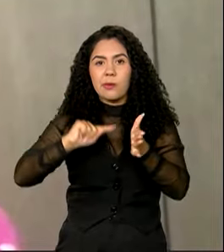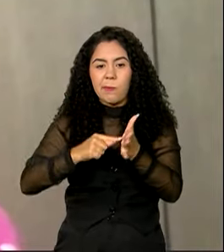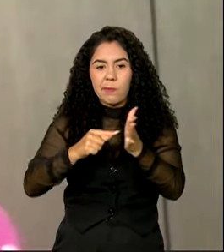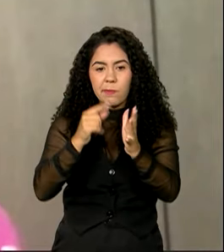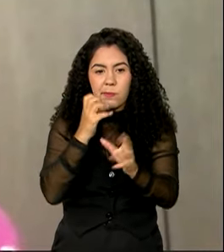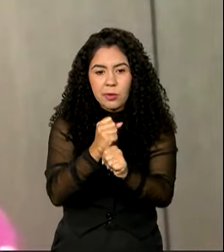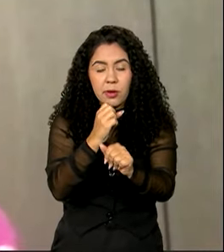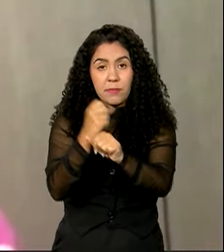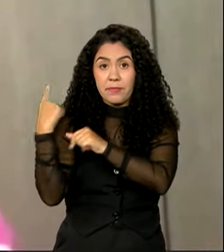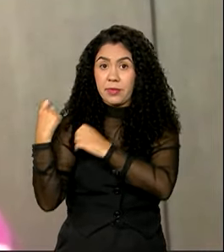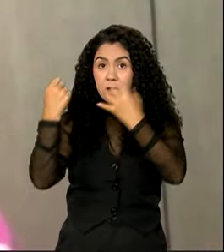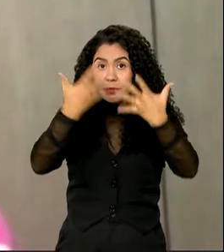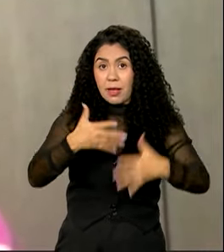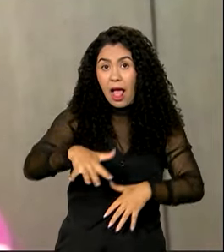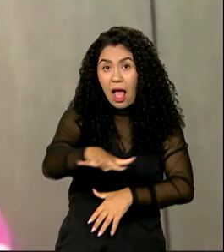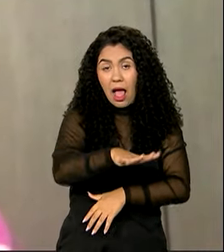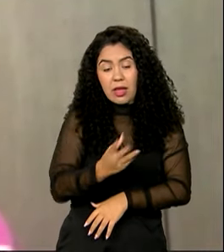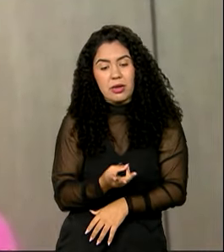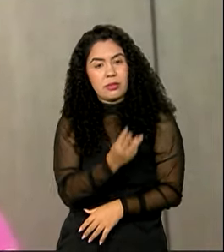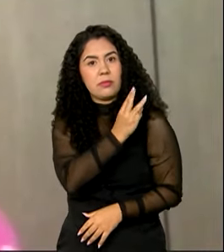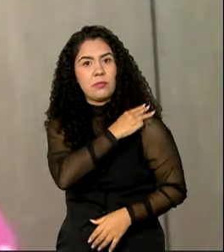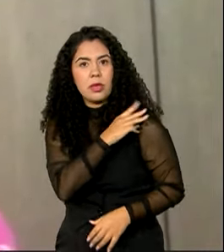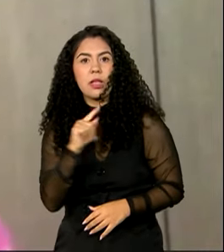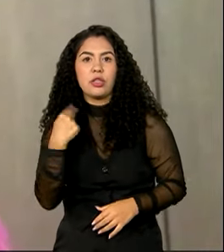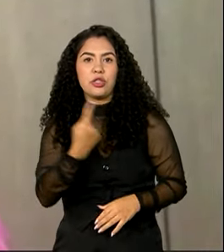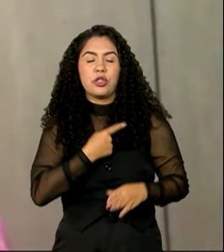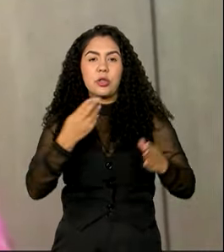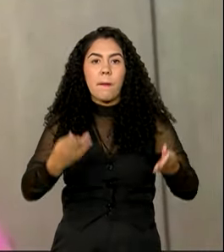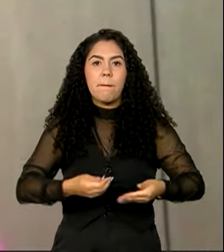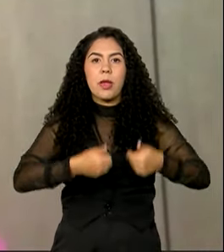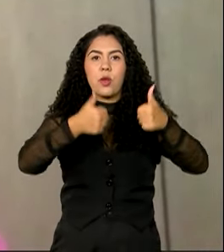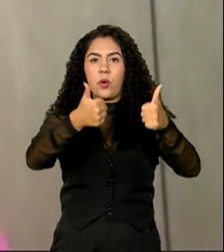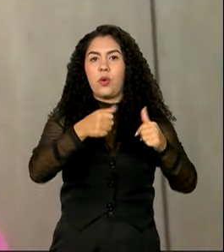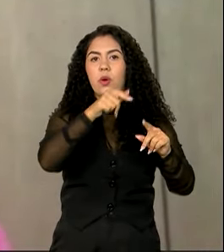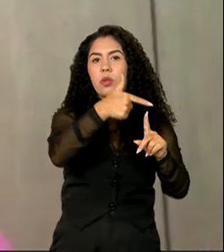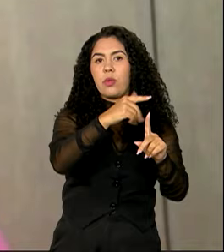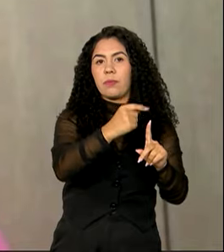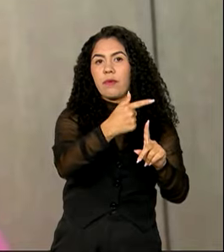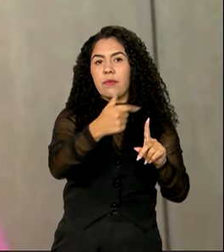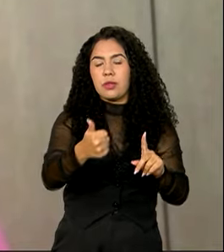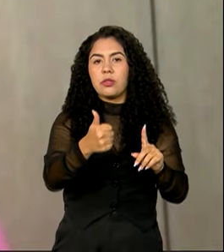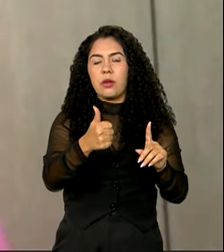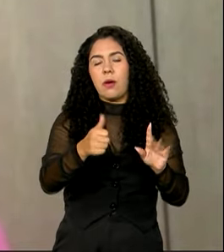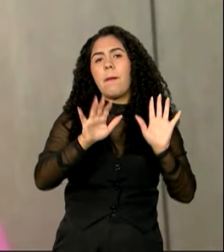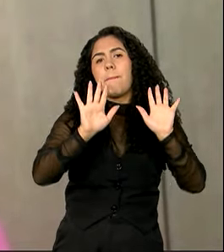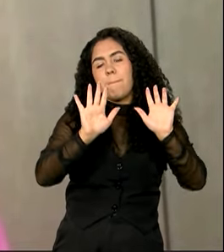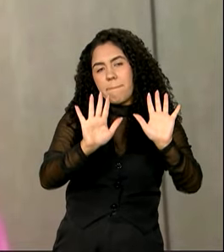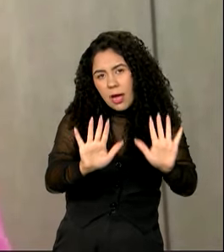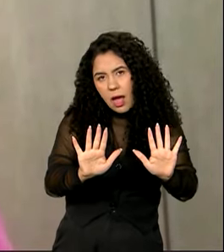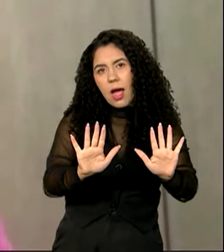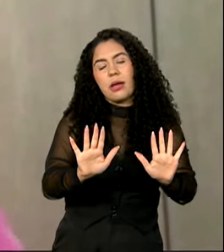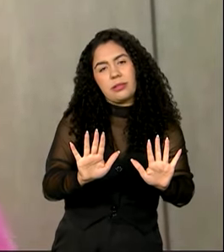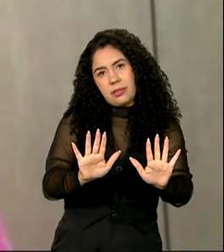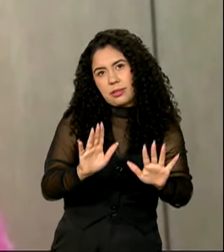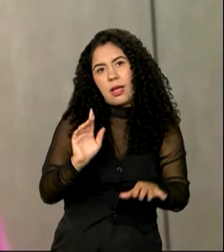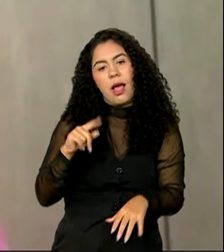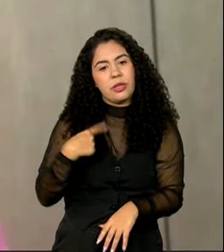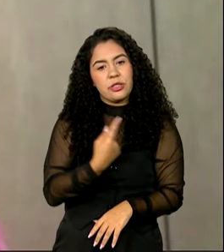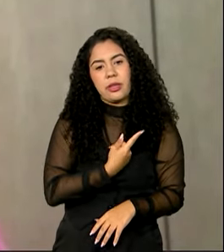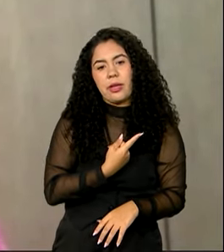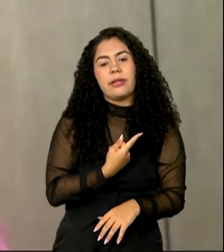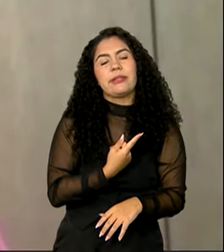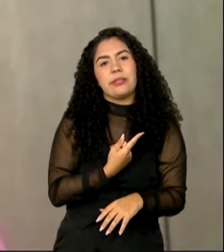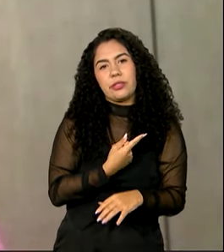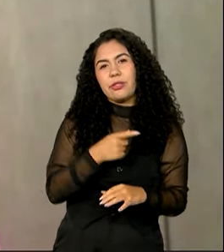caso do ensino médio, a gente melhorou em relação a 21, por inúmeros motivos, mas a gente ainda não está muito